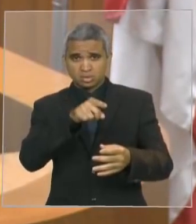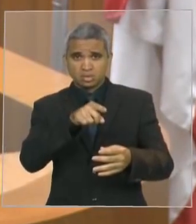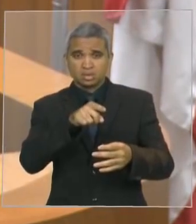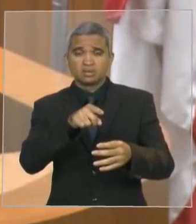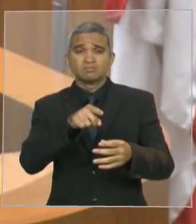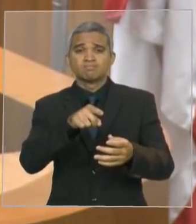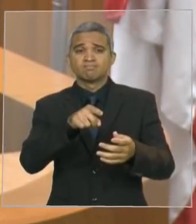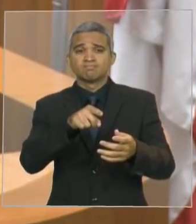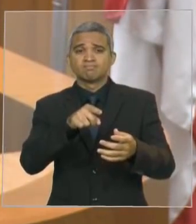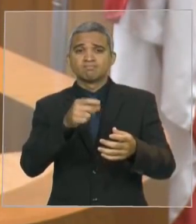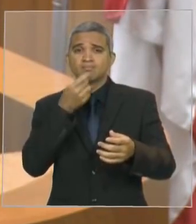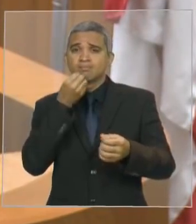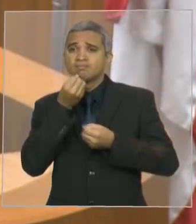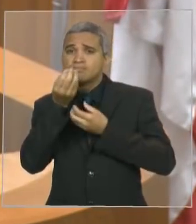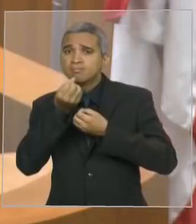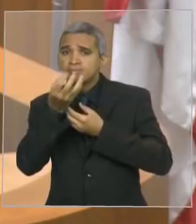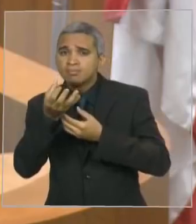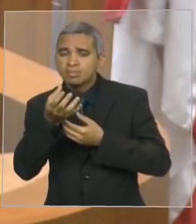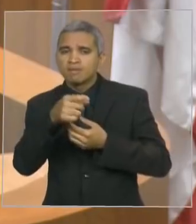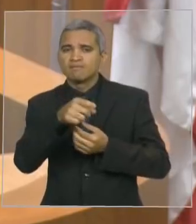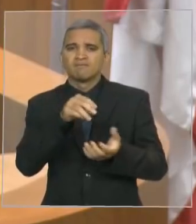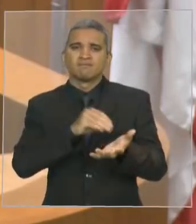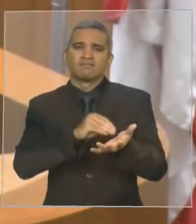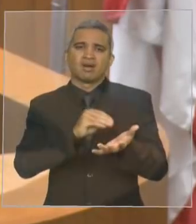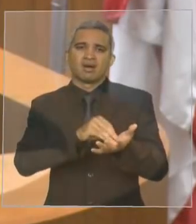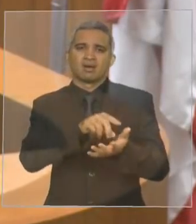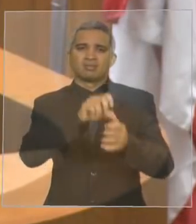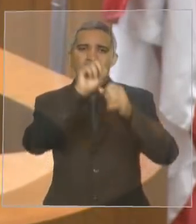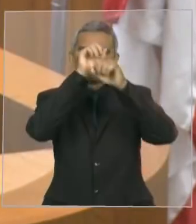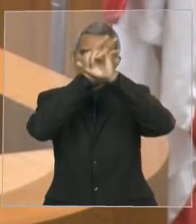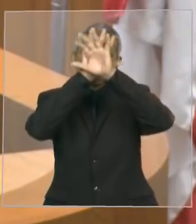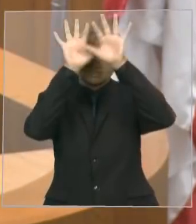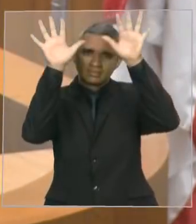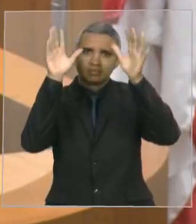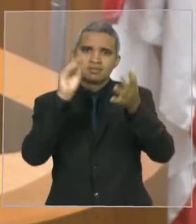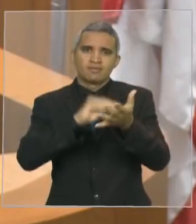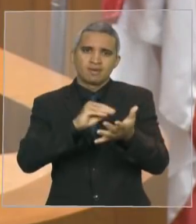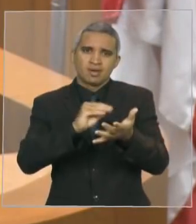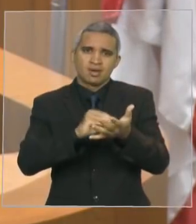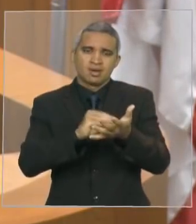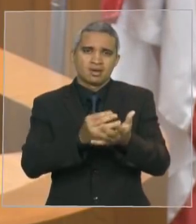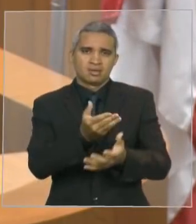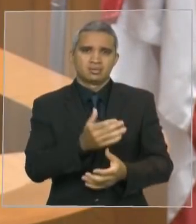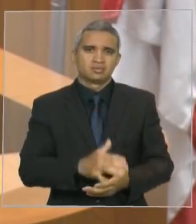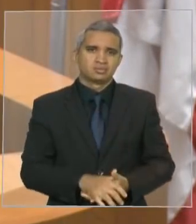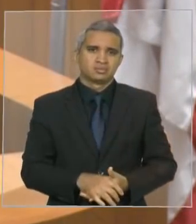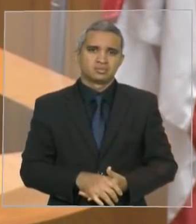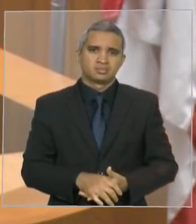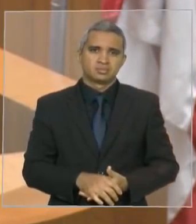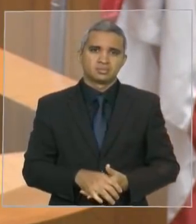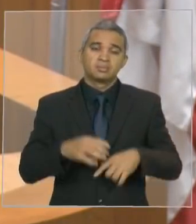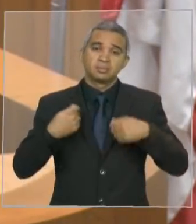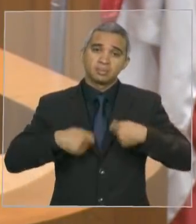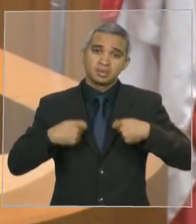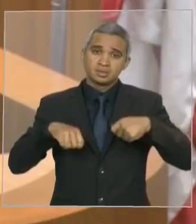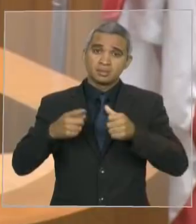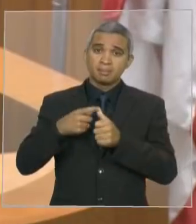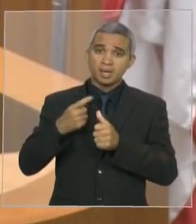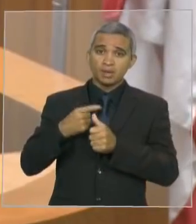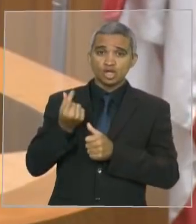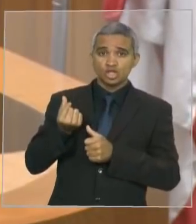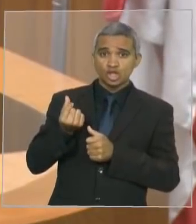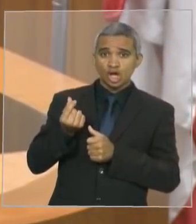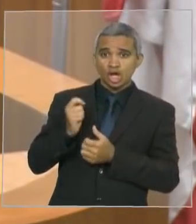falta de conhecimento, porque precisa de orçamento. Quando retornei agora à Assembleia este ano, fui